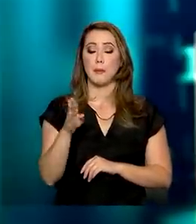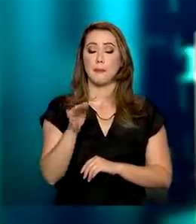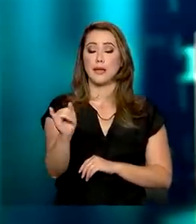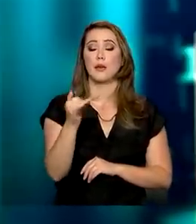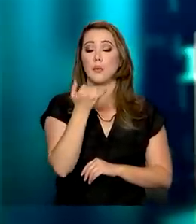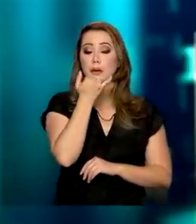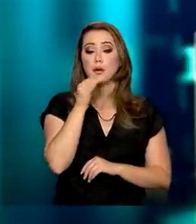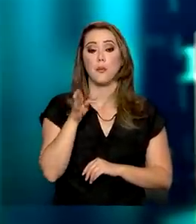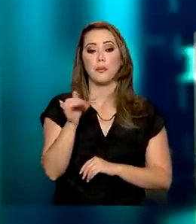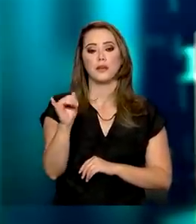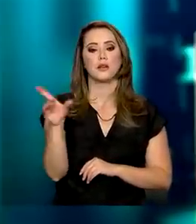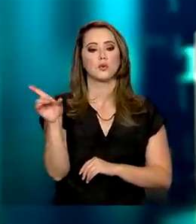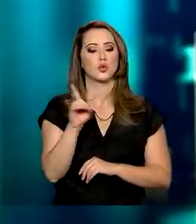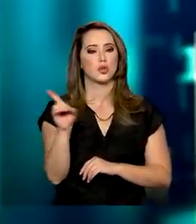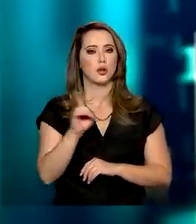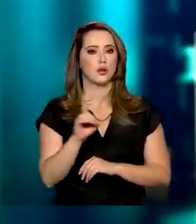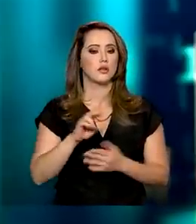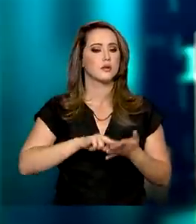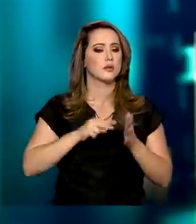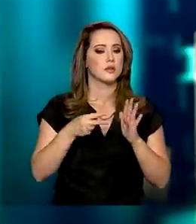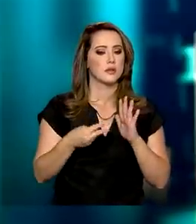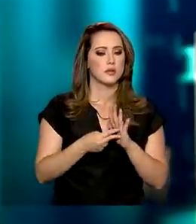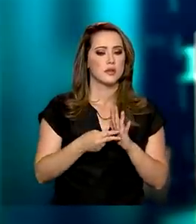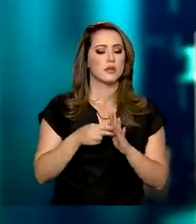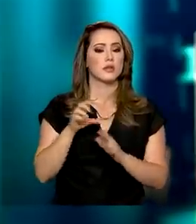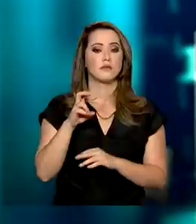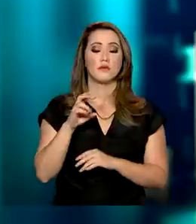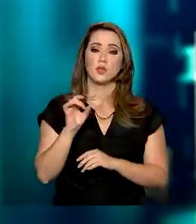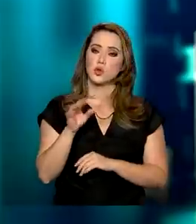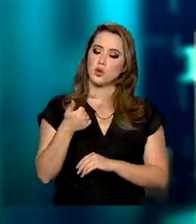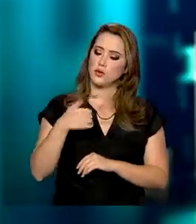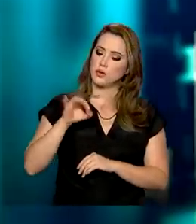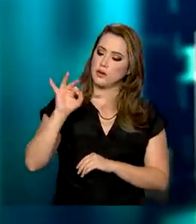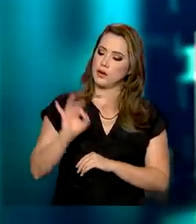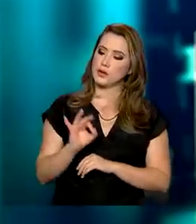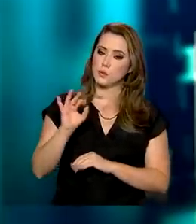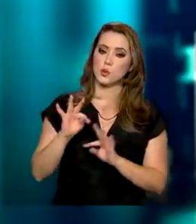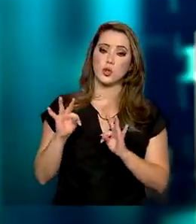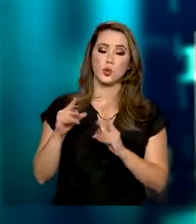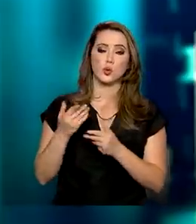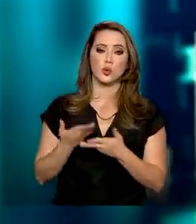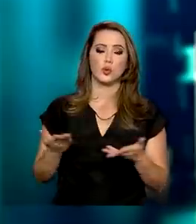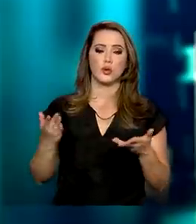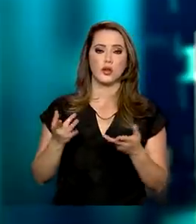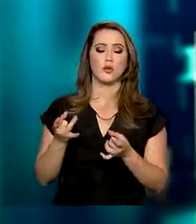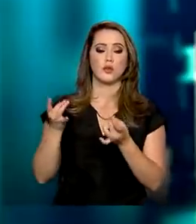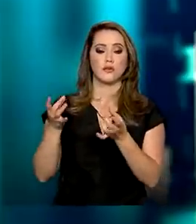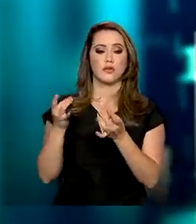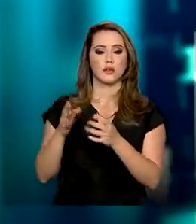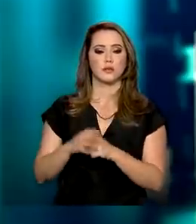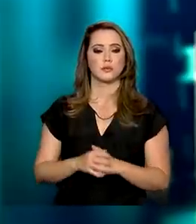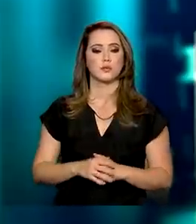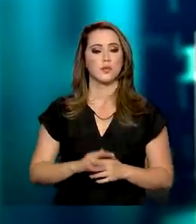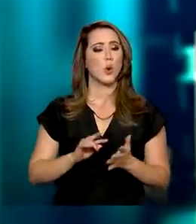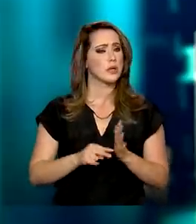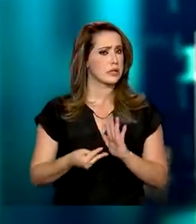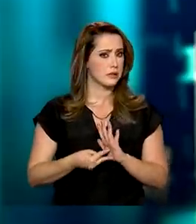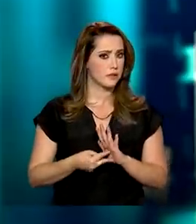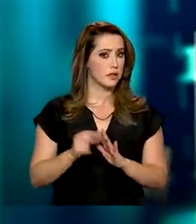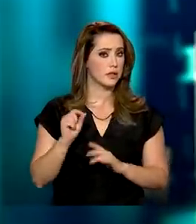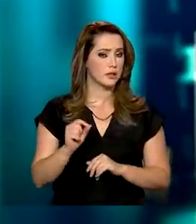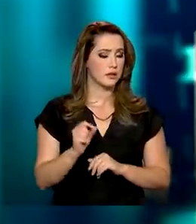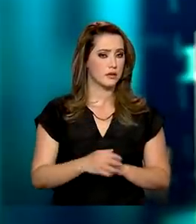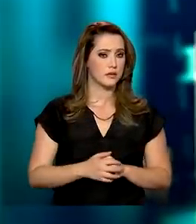ou seja, as importações do agronegócio representam apenas 10% do total exportado. Ou seja, o